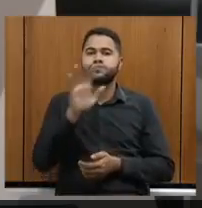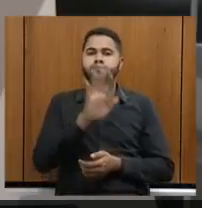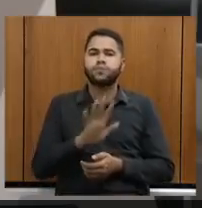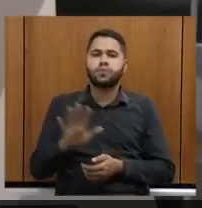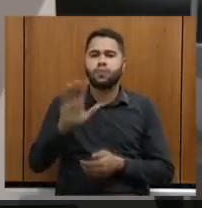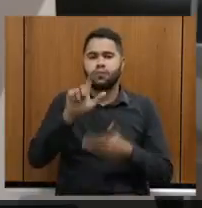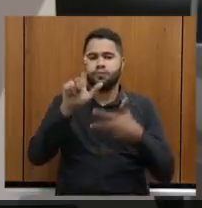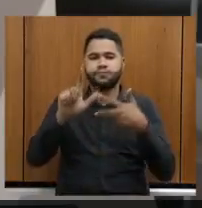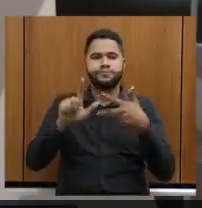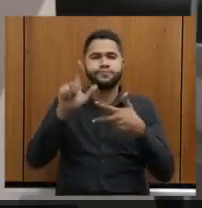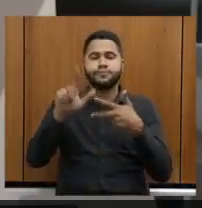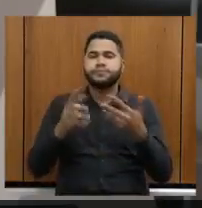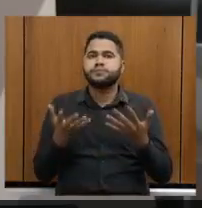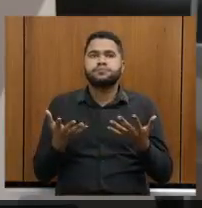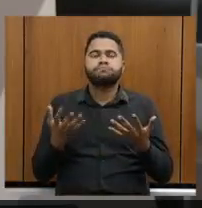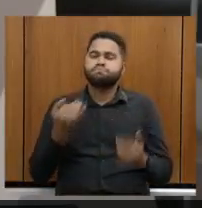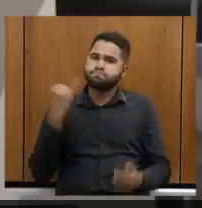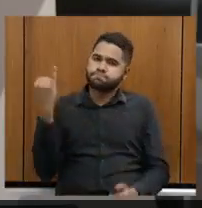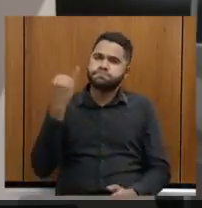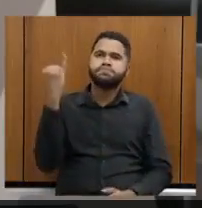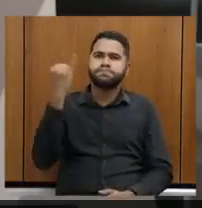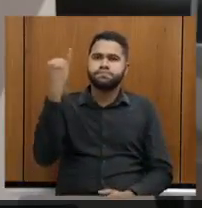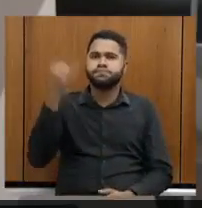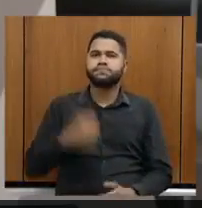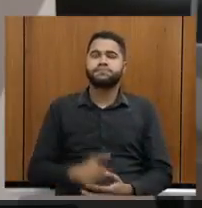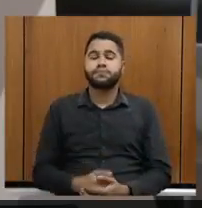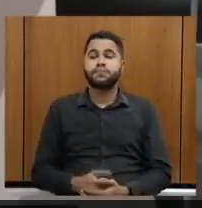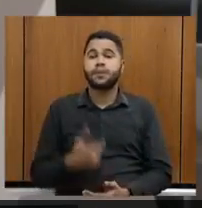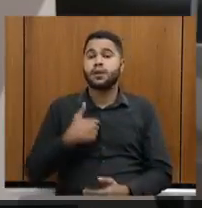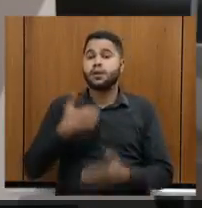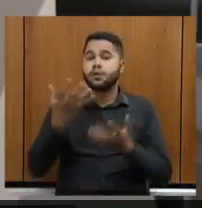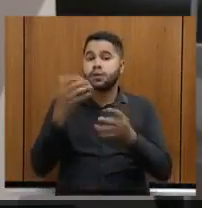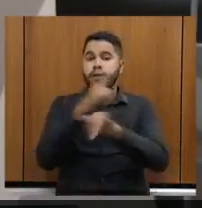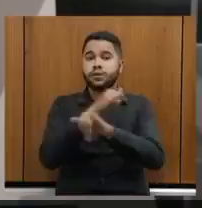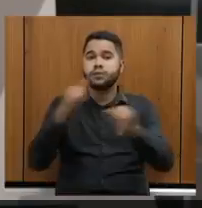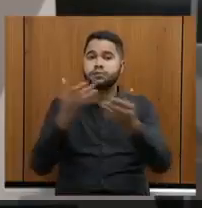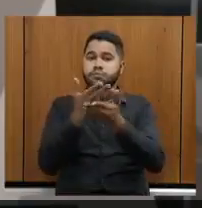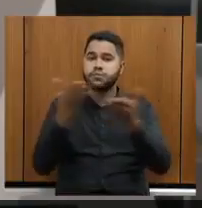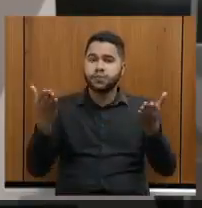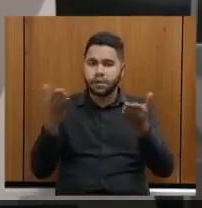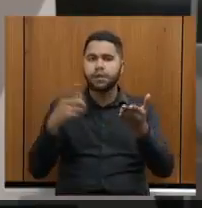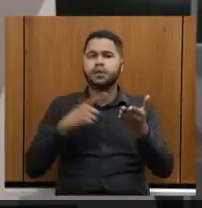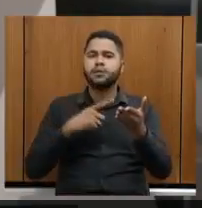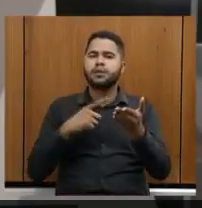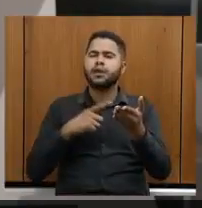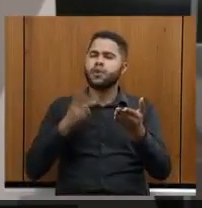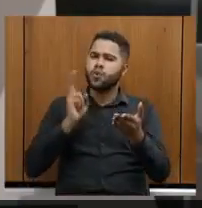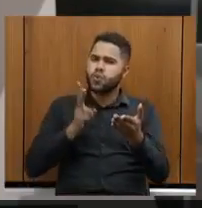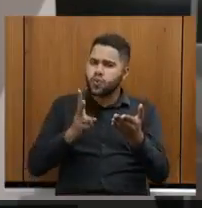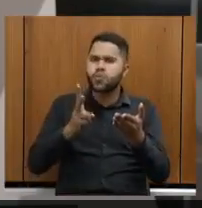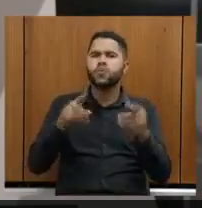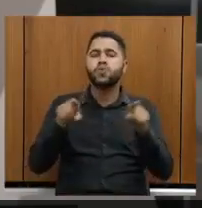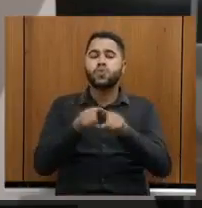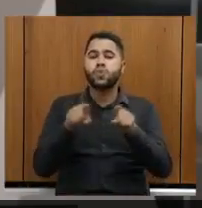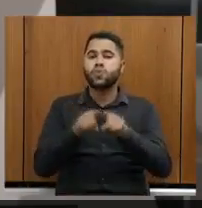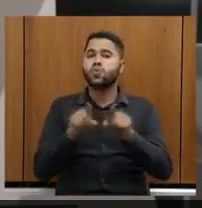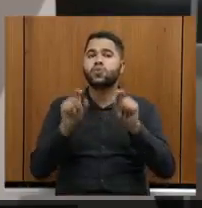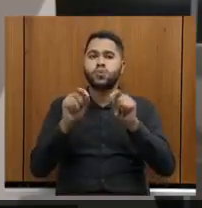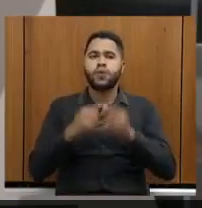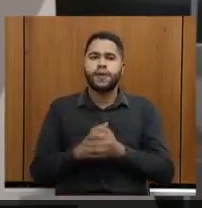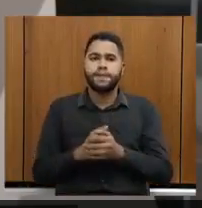legislativo. Isso é importantíssimo. E eu quero dizer para vocês que tenham e continuem tendo também,